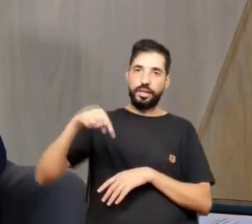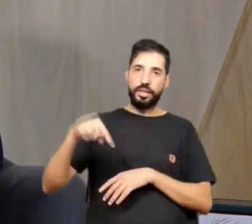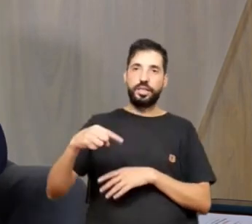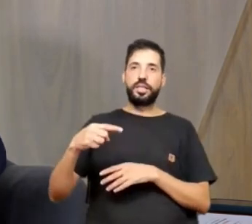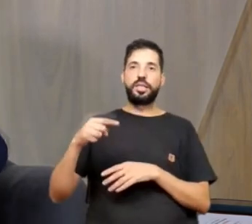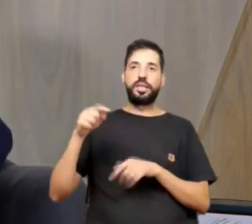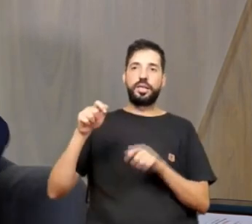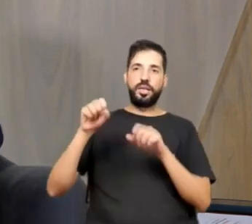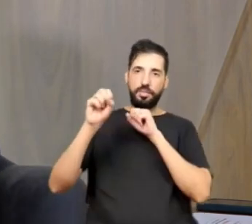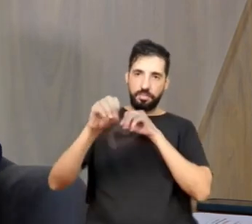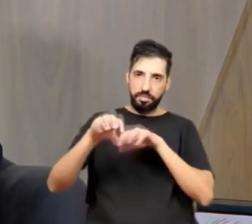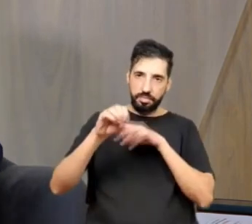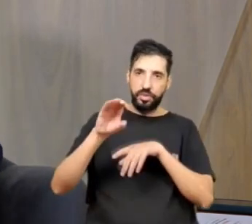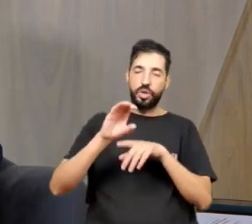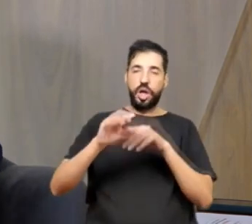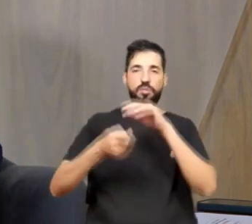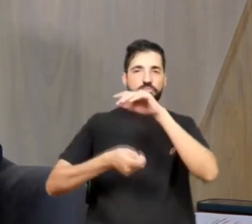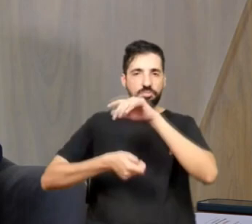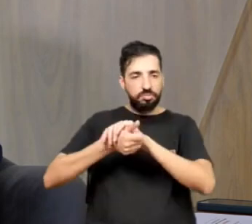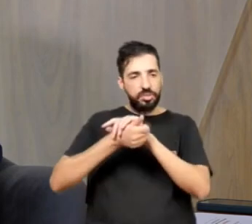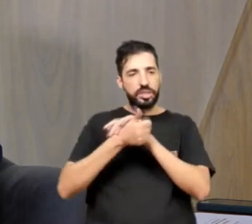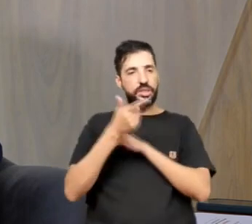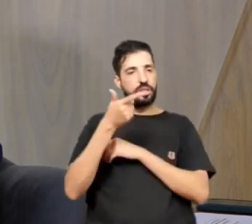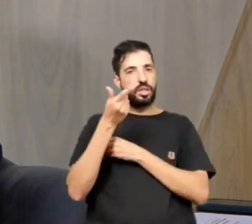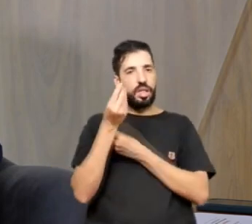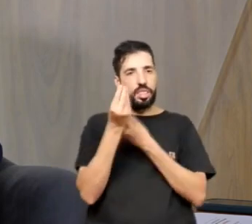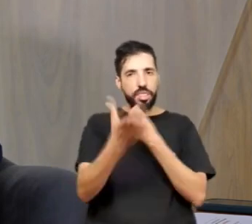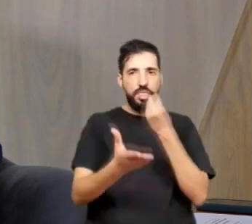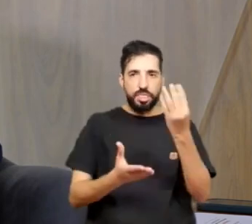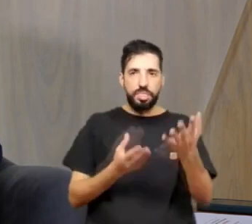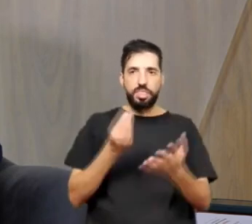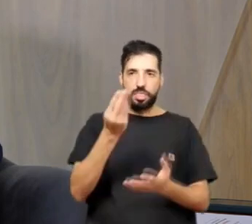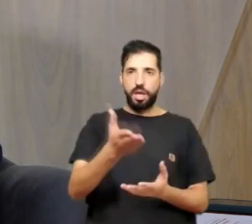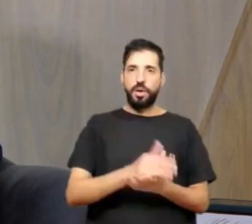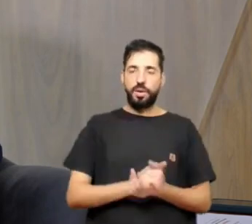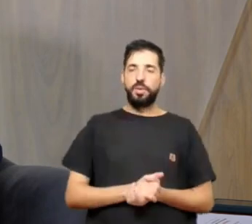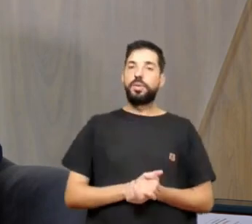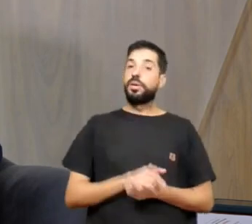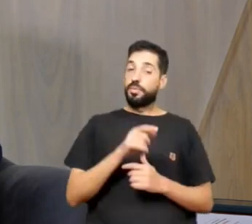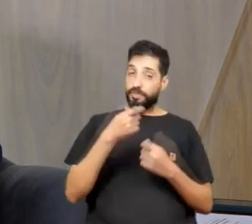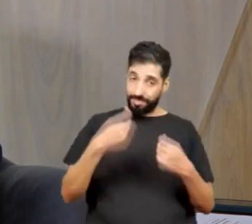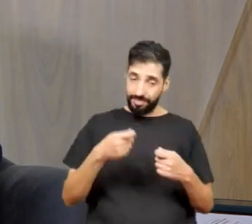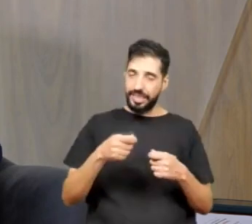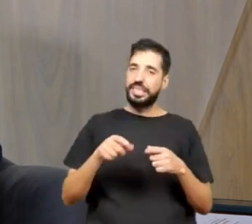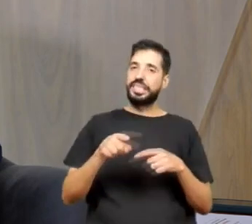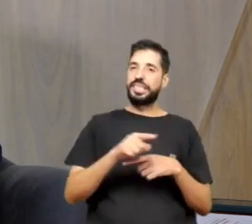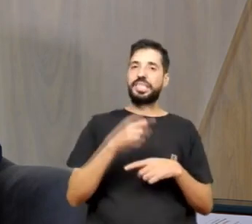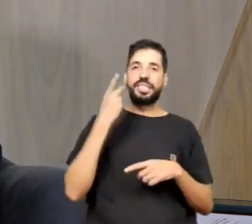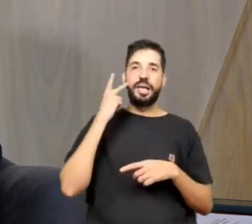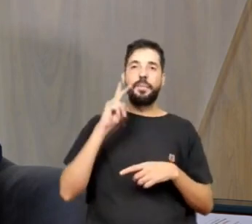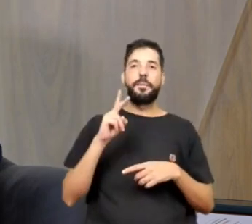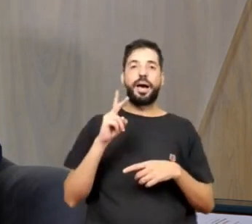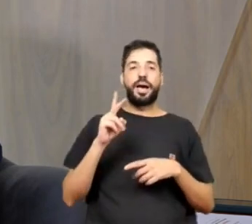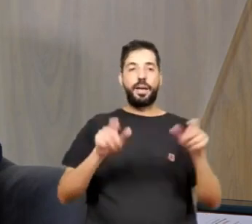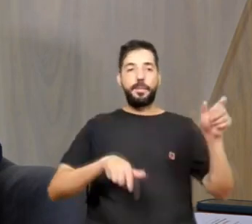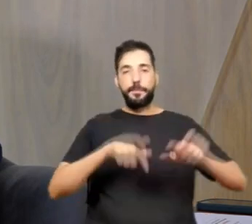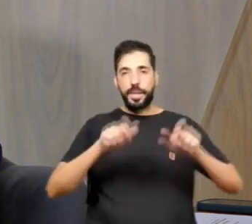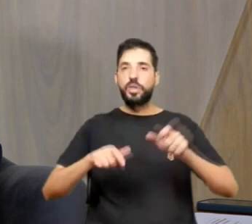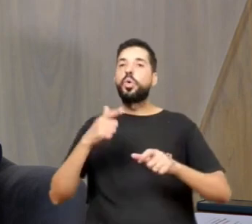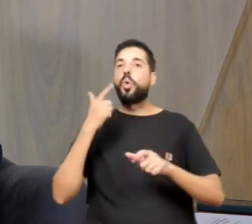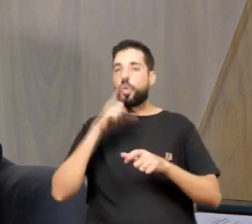as dicas que foram dadas, elas têm que servir justamente para que as pessoas possam reproduzir